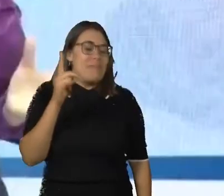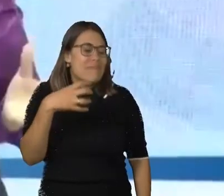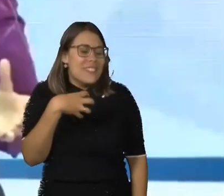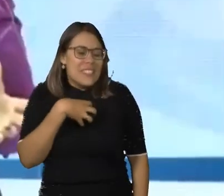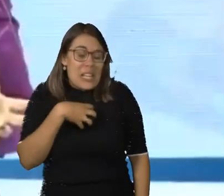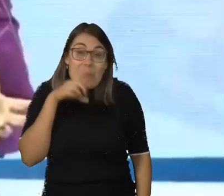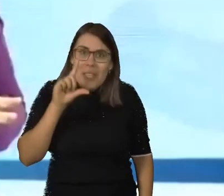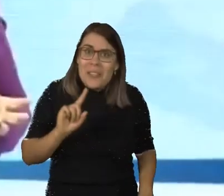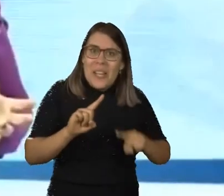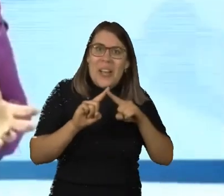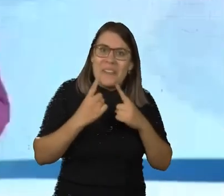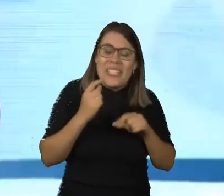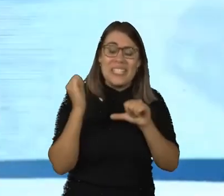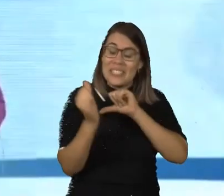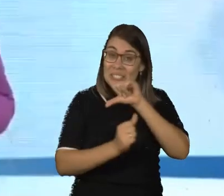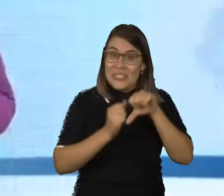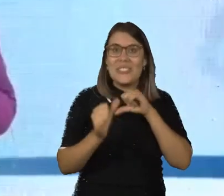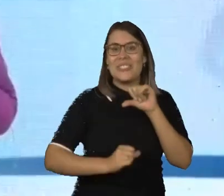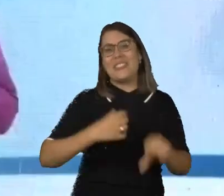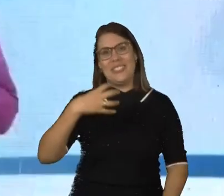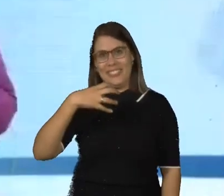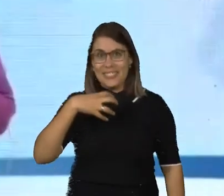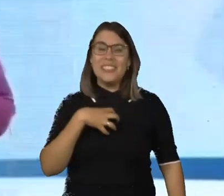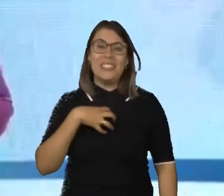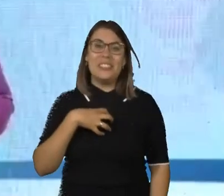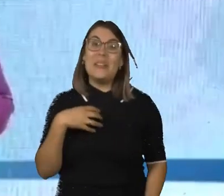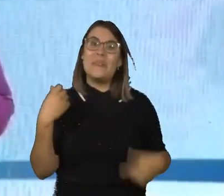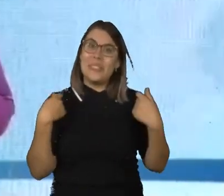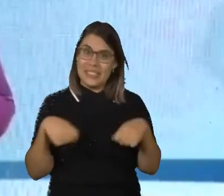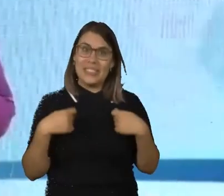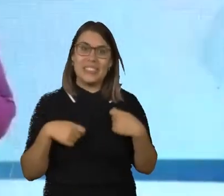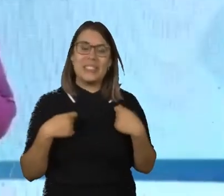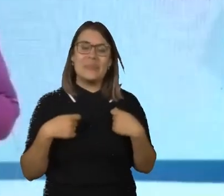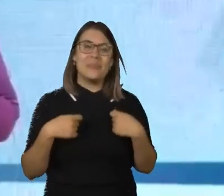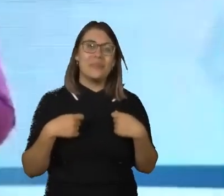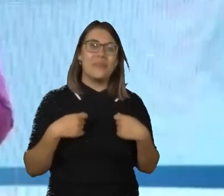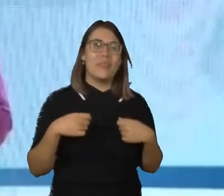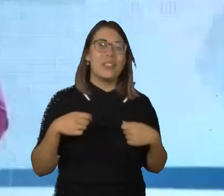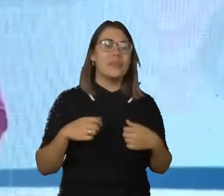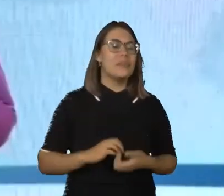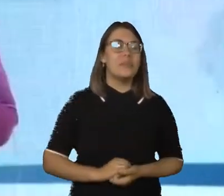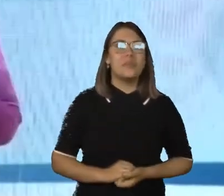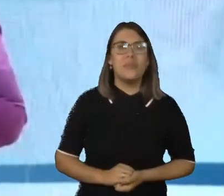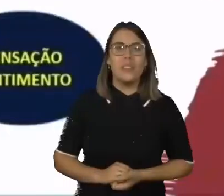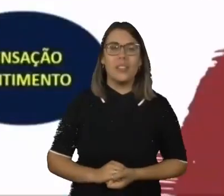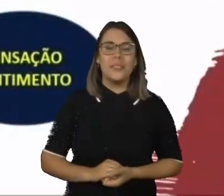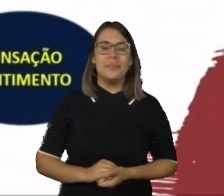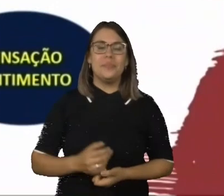mas que mexe com o cotidiano das pessoas. Então, essa técnica, ela avisa... Pode trazer de novo para mim, faz favor, o nosso